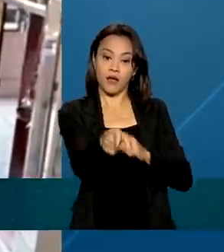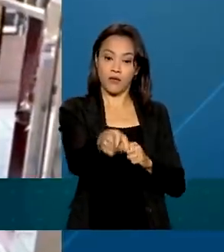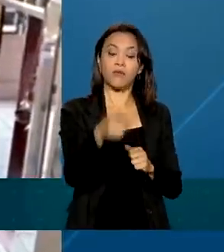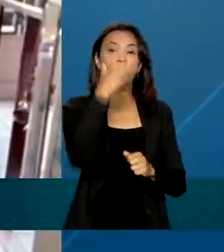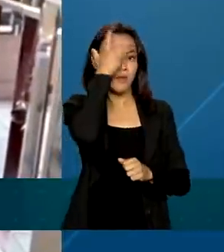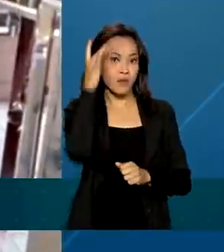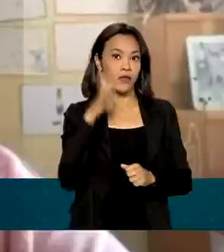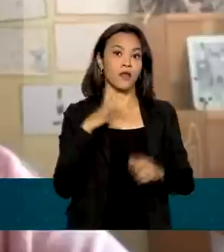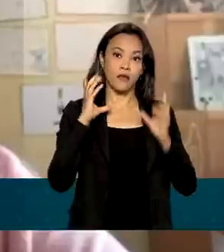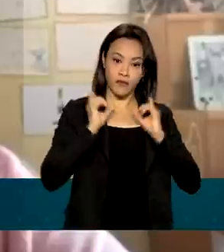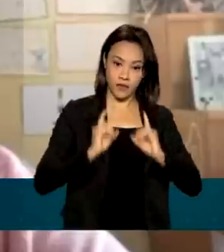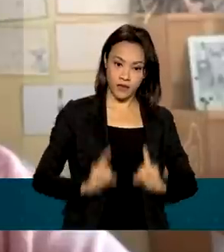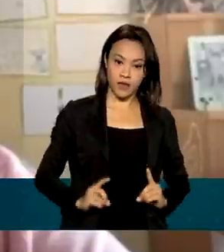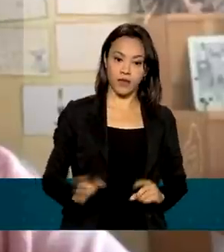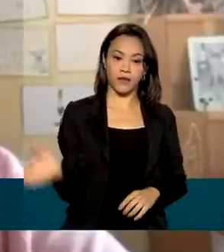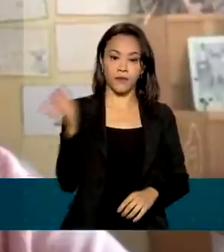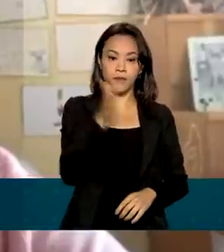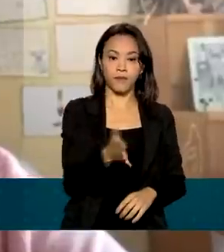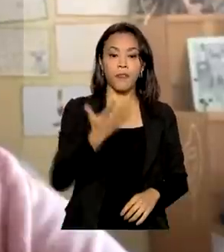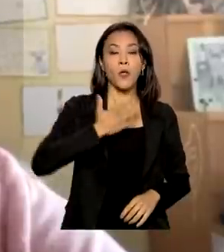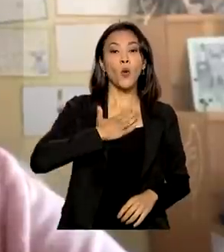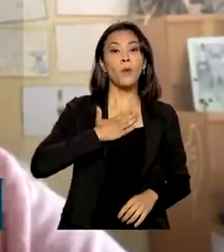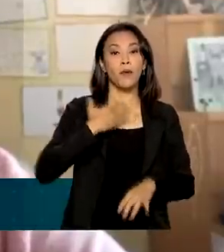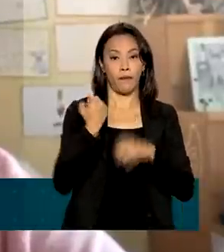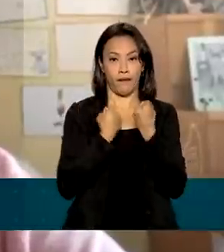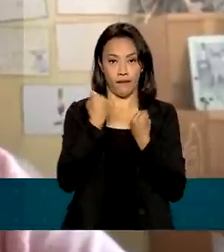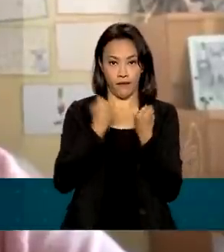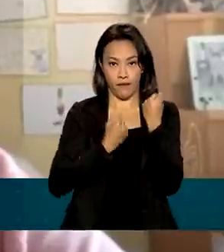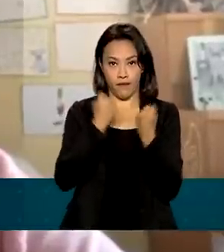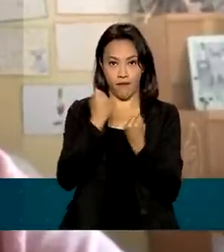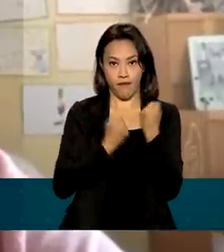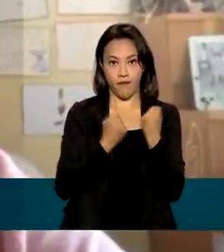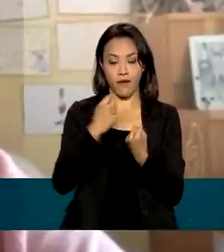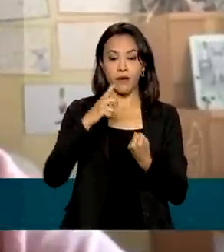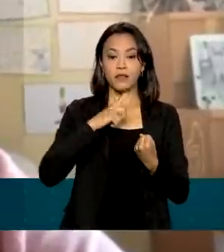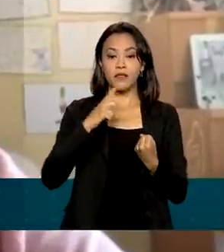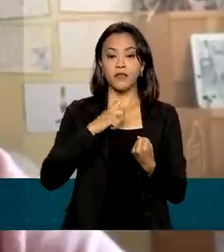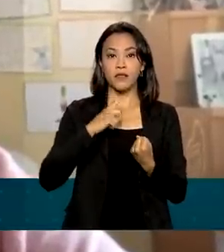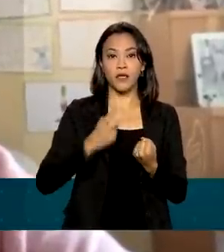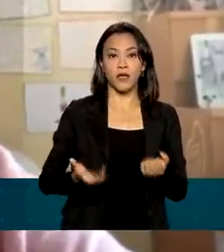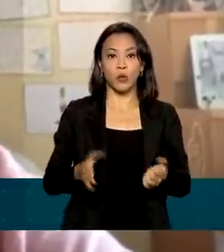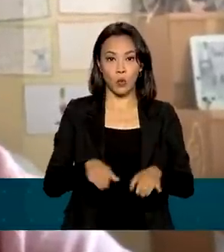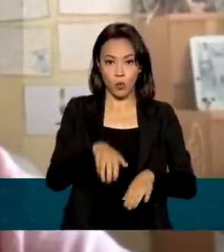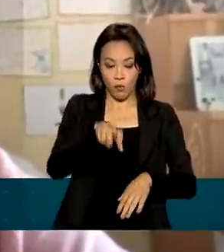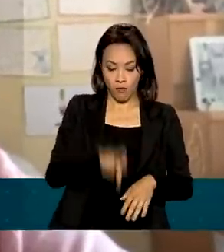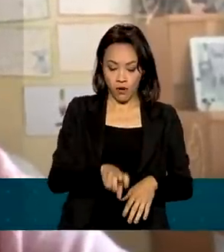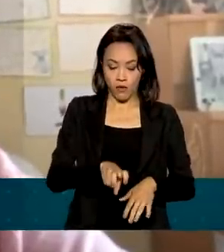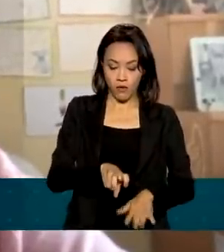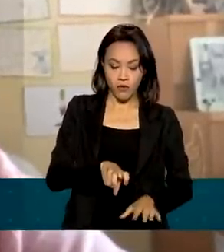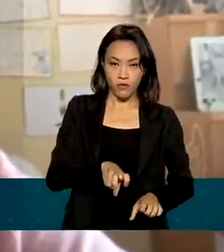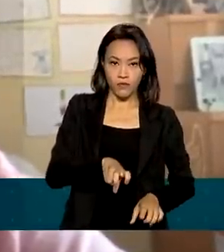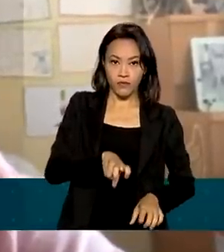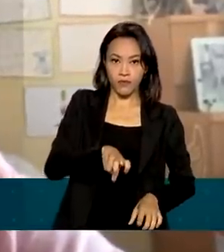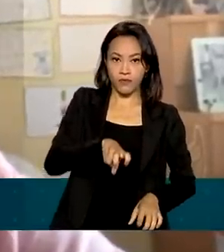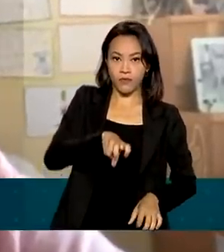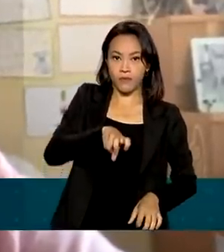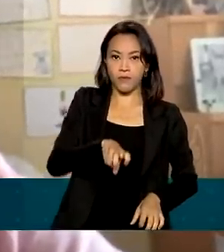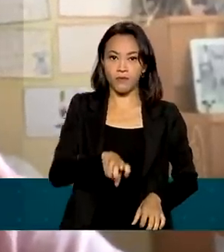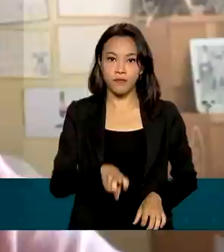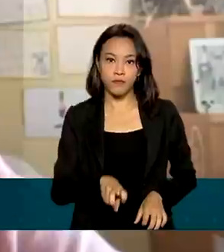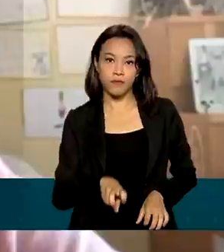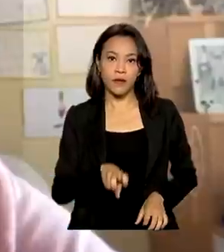com deficiência. O meu carro, ele tem apenas o banco elevatório, a